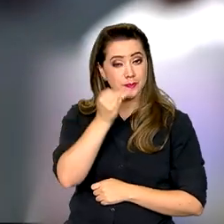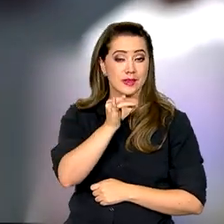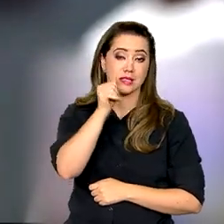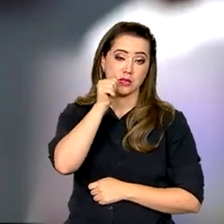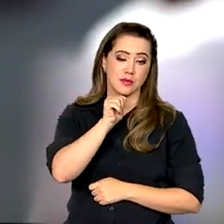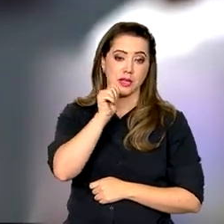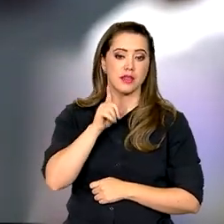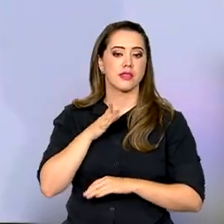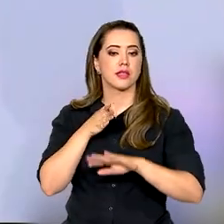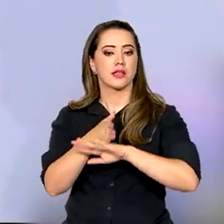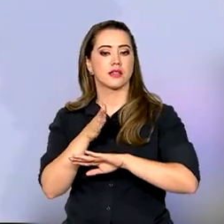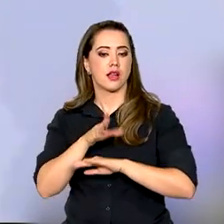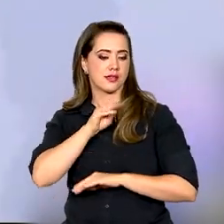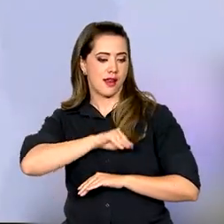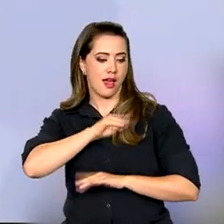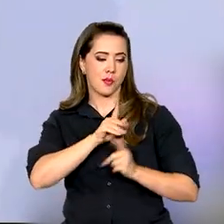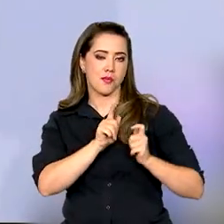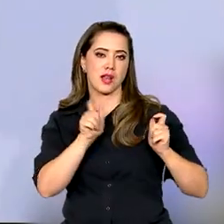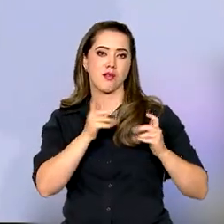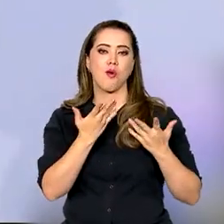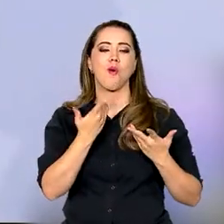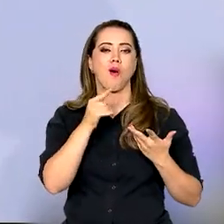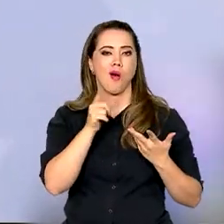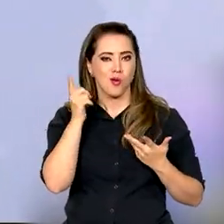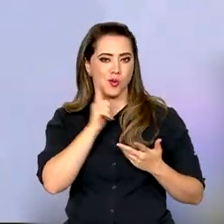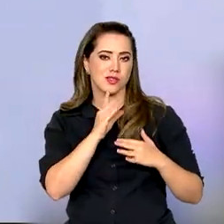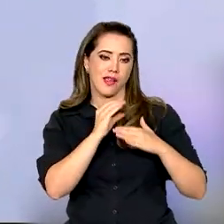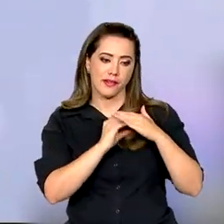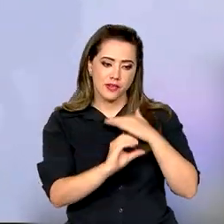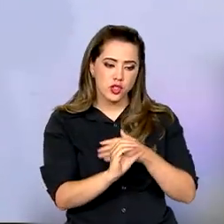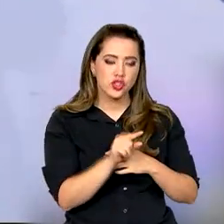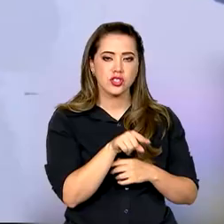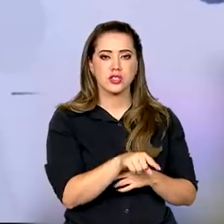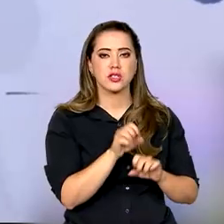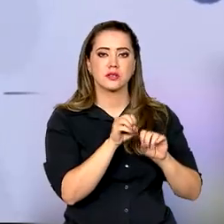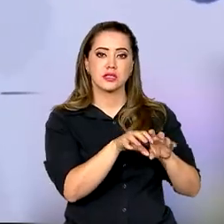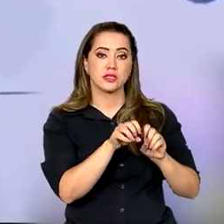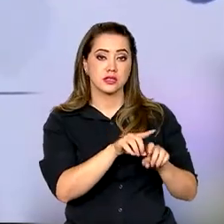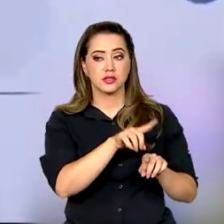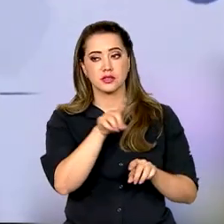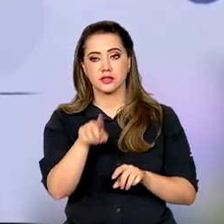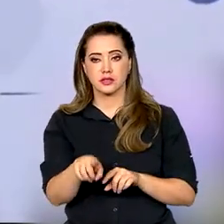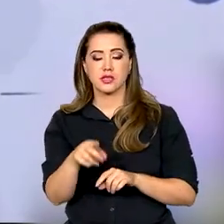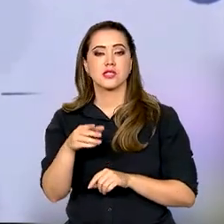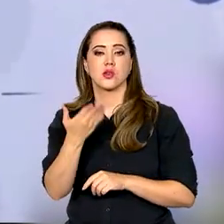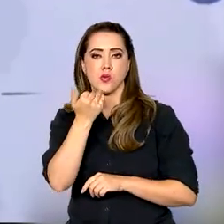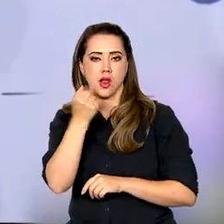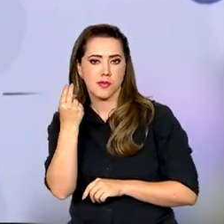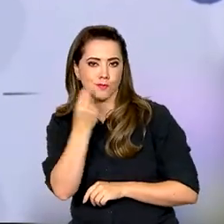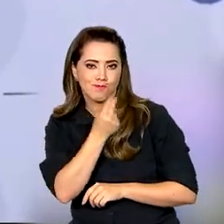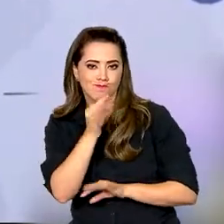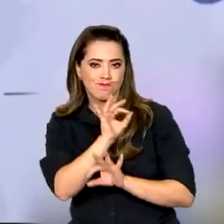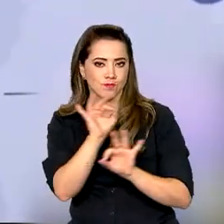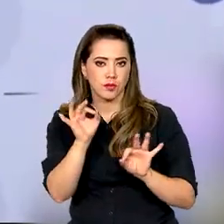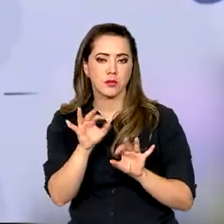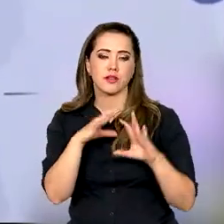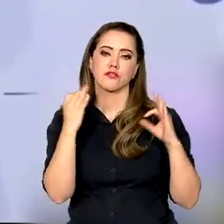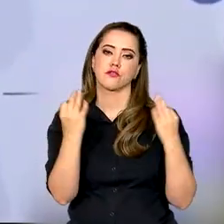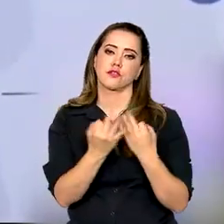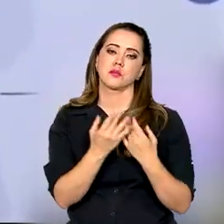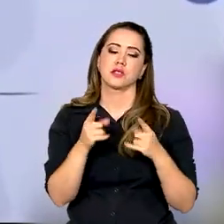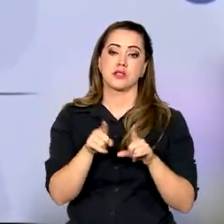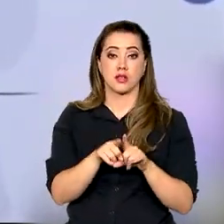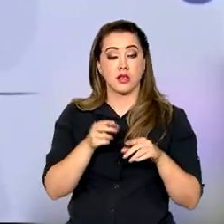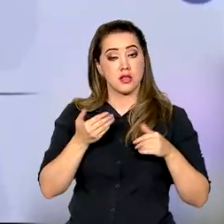tem acesso a mais renda, ela geralmente vai investir em educação e nutrição para os seus filhos, para a sua família.